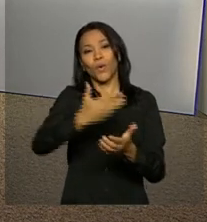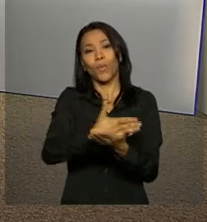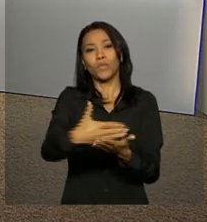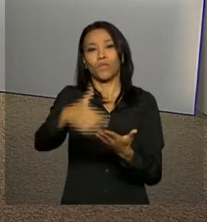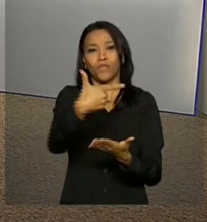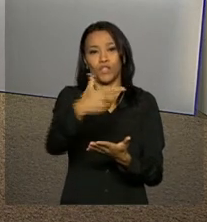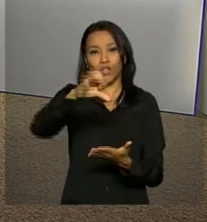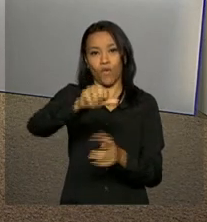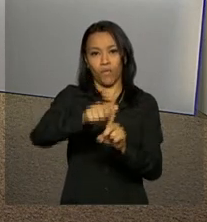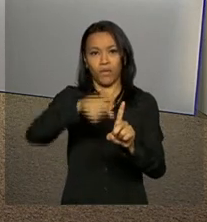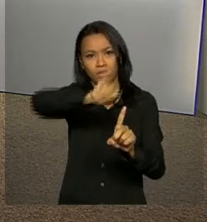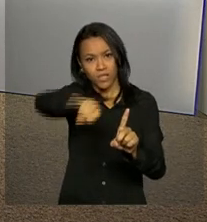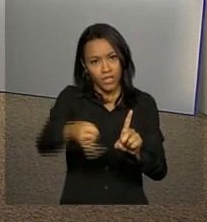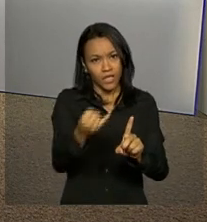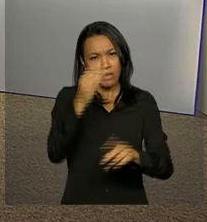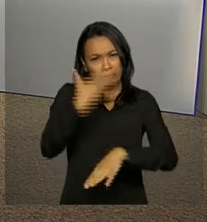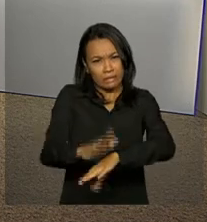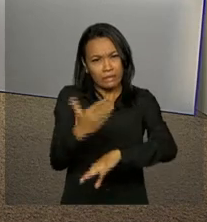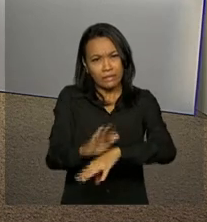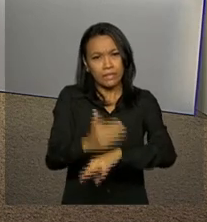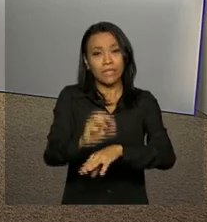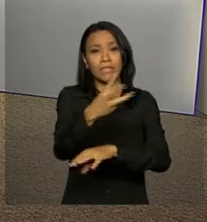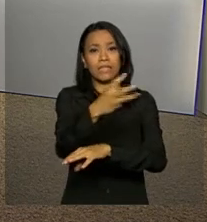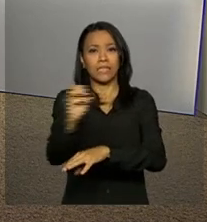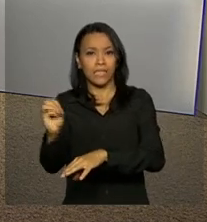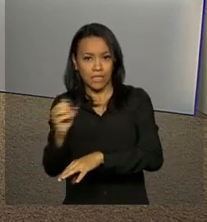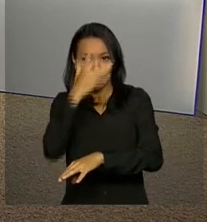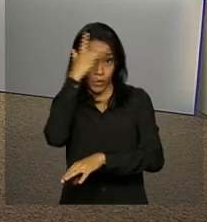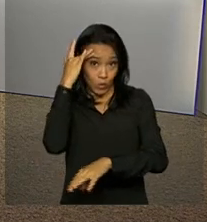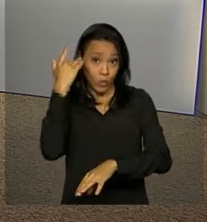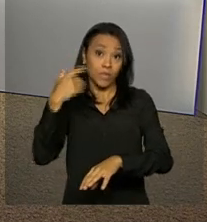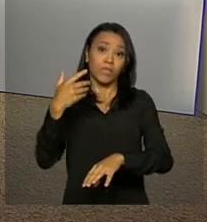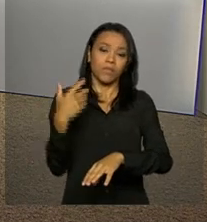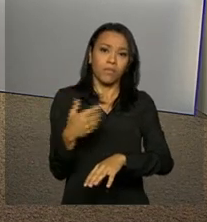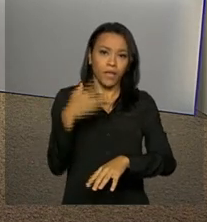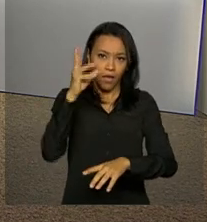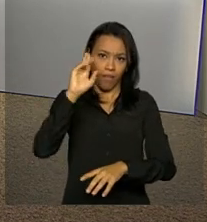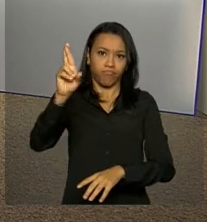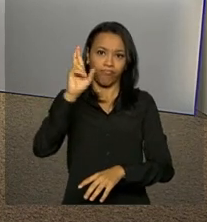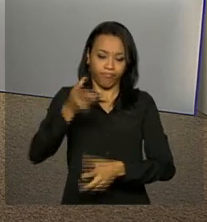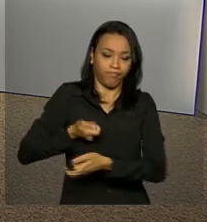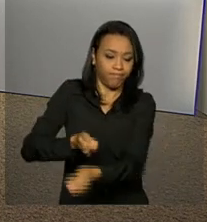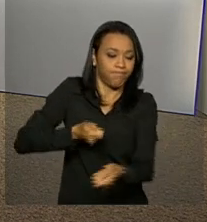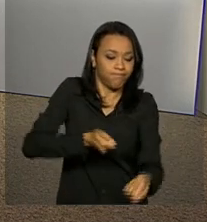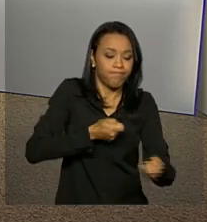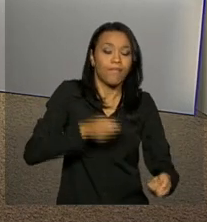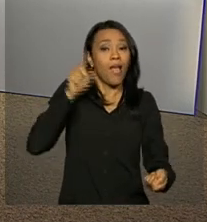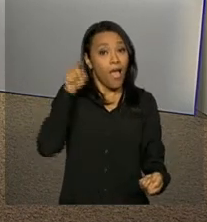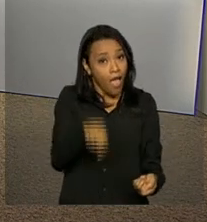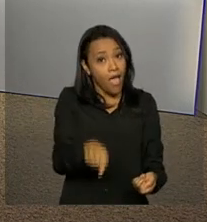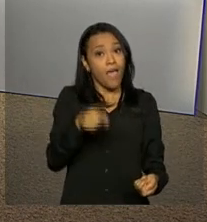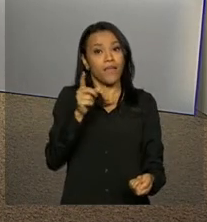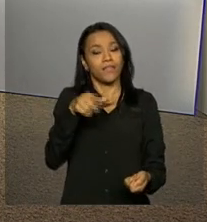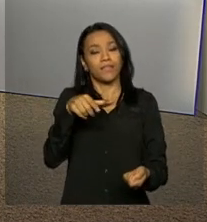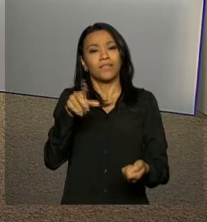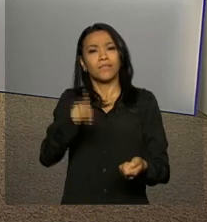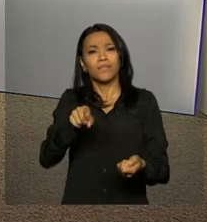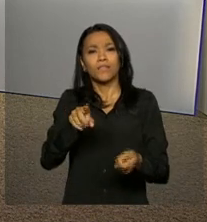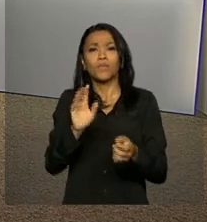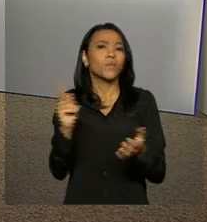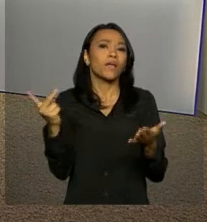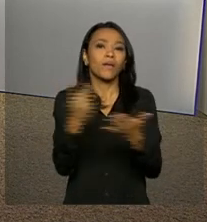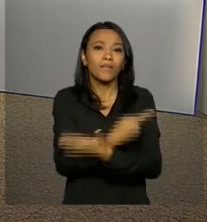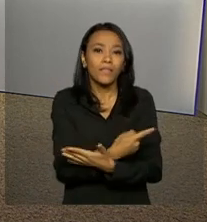janeiro, com a capacitação de mais de 300 funcionários responsáveis pela limpeza. O trote cidadão é uma extensão do já